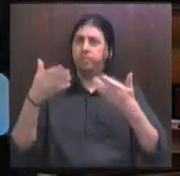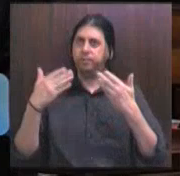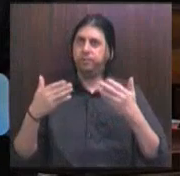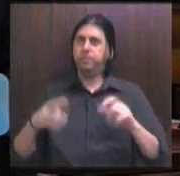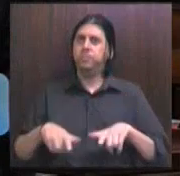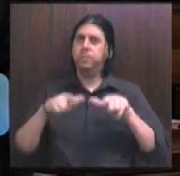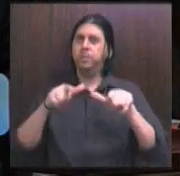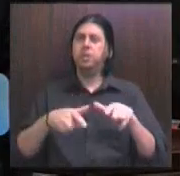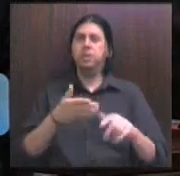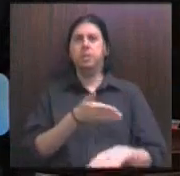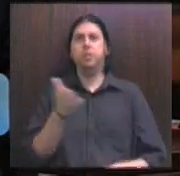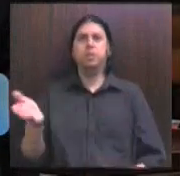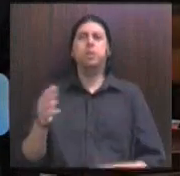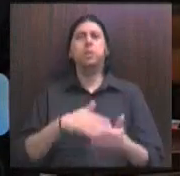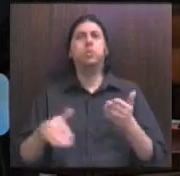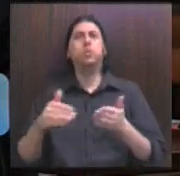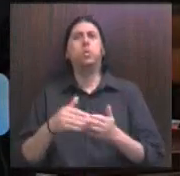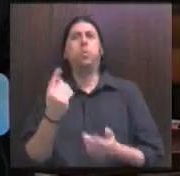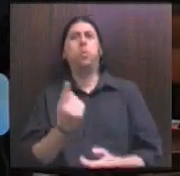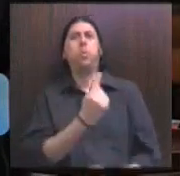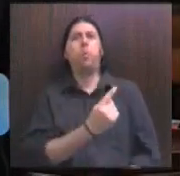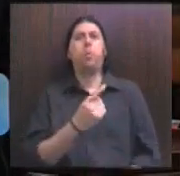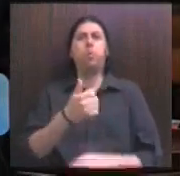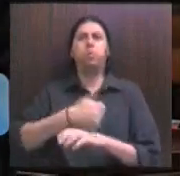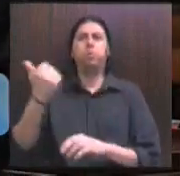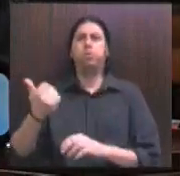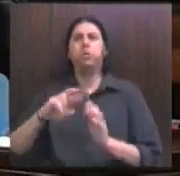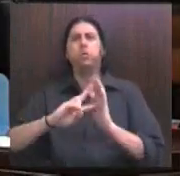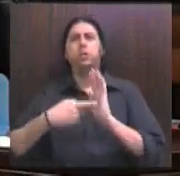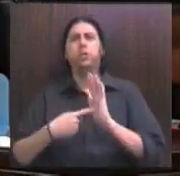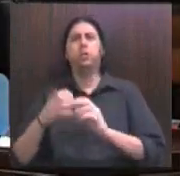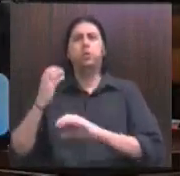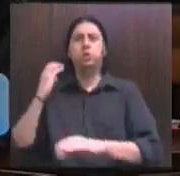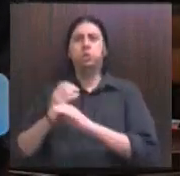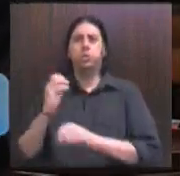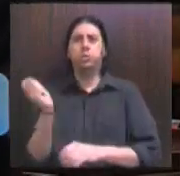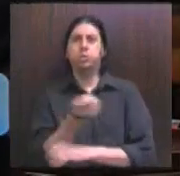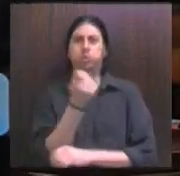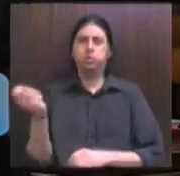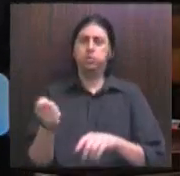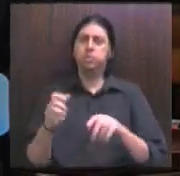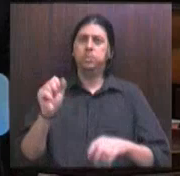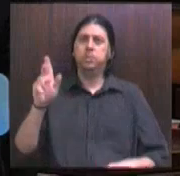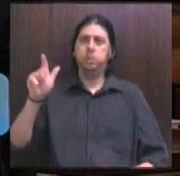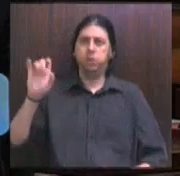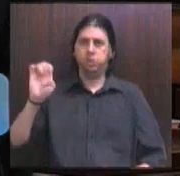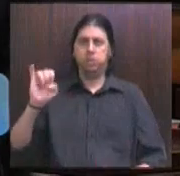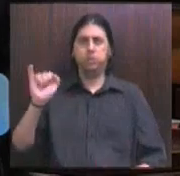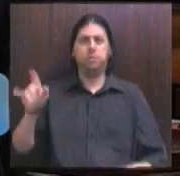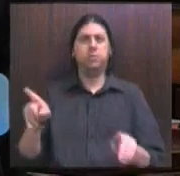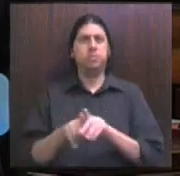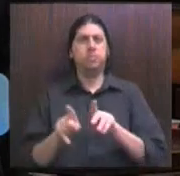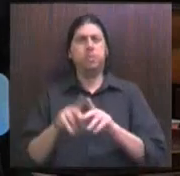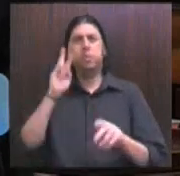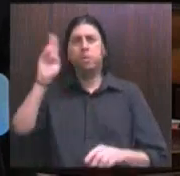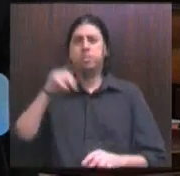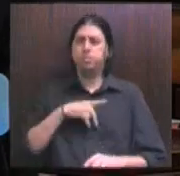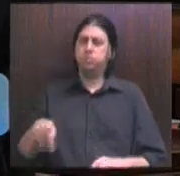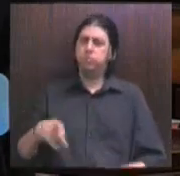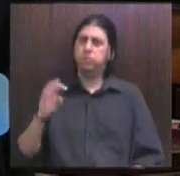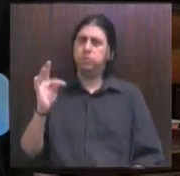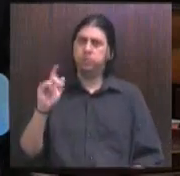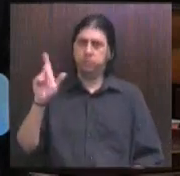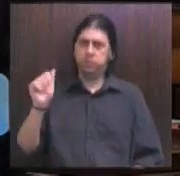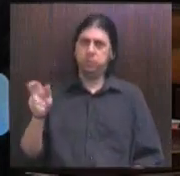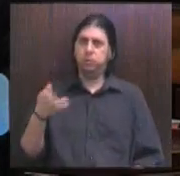homenagem aqui a todos os integrantes da diretoria dos sindicatos de engenheiros do Rio Grande do Sul, CENG. Seu presidente, Tadeu